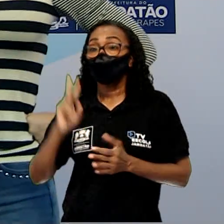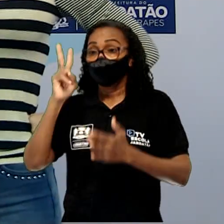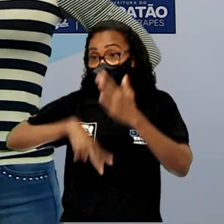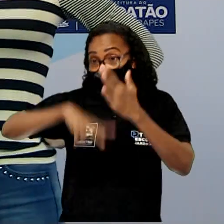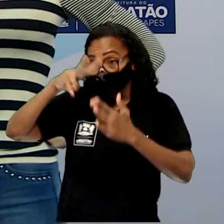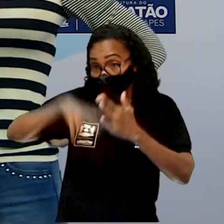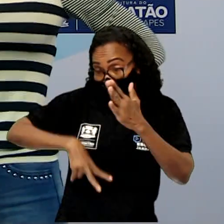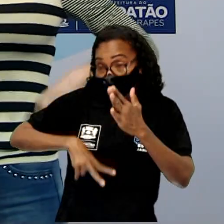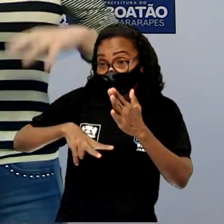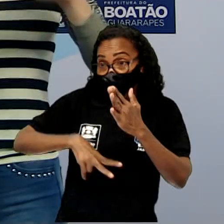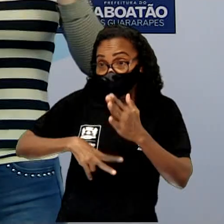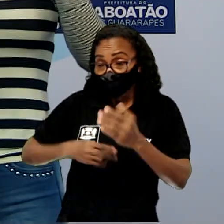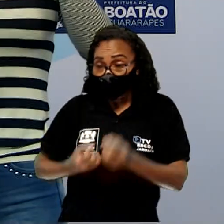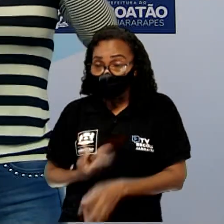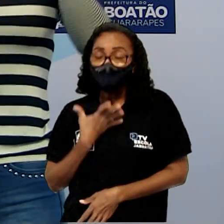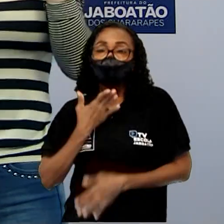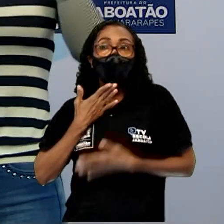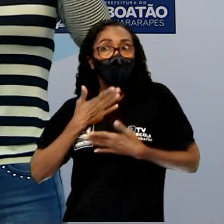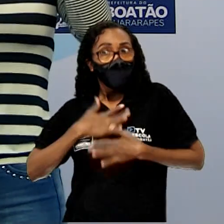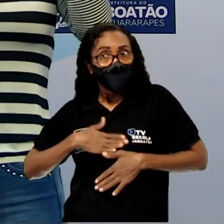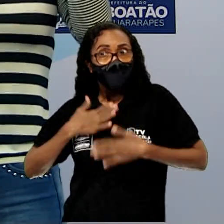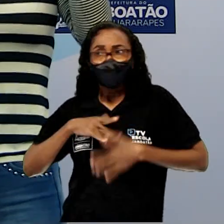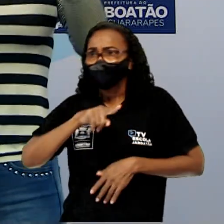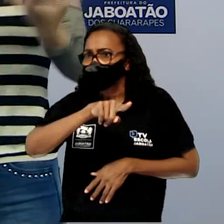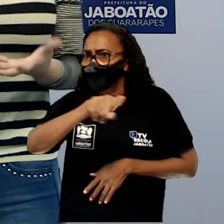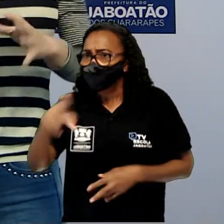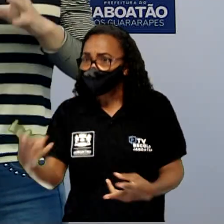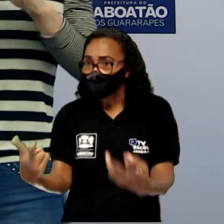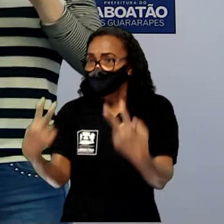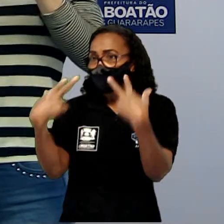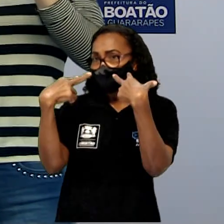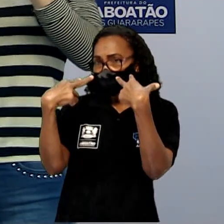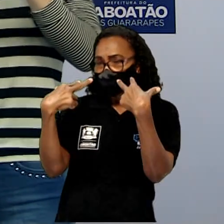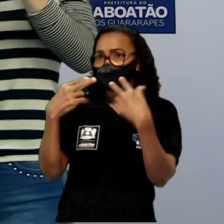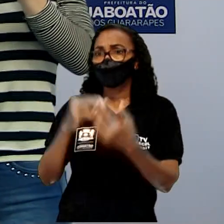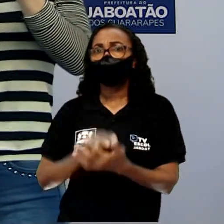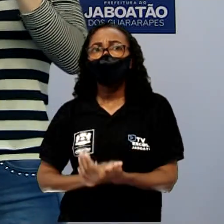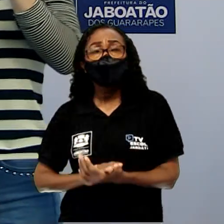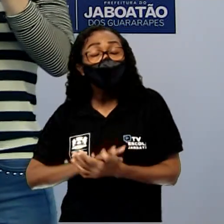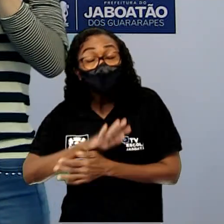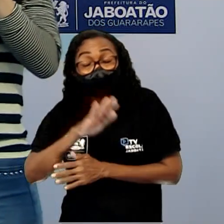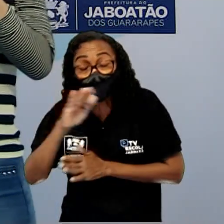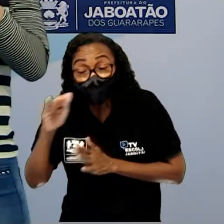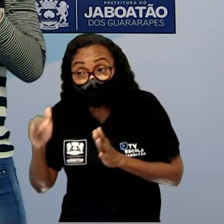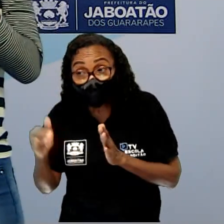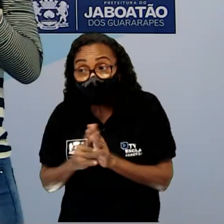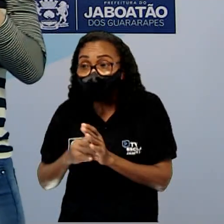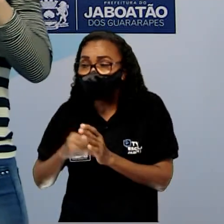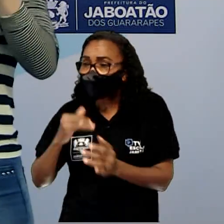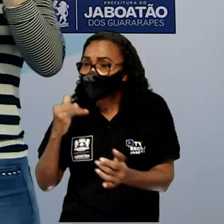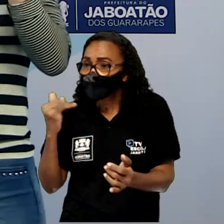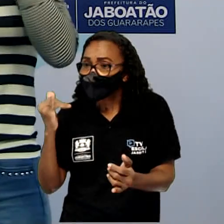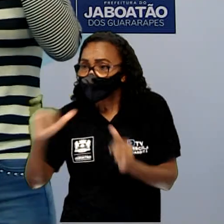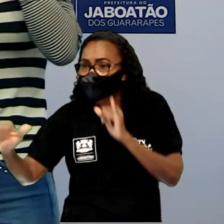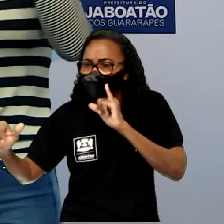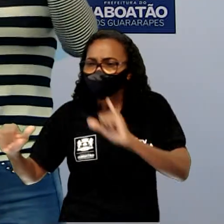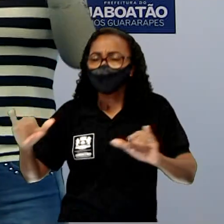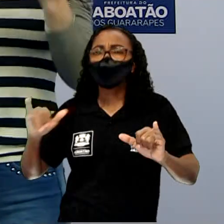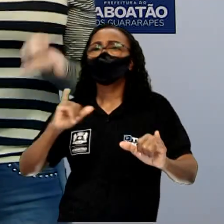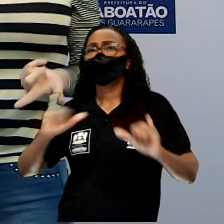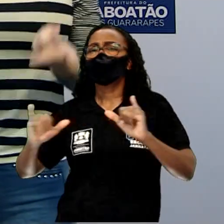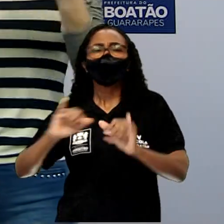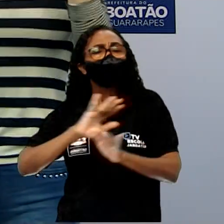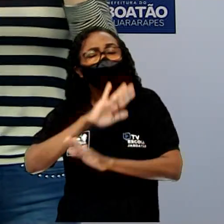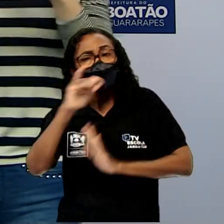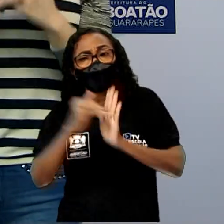e eu já peço que vocês prestem muita atenção em todas as informações, em todas as